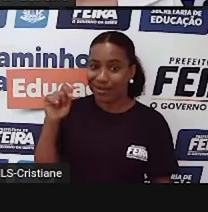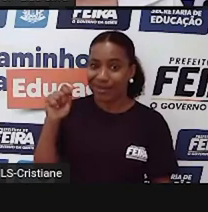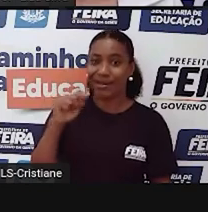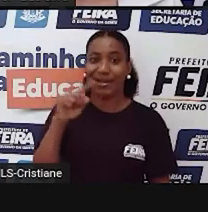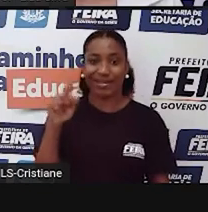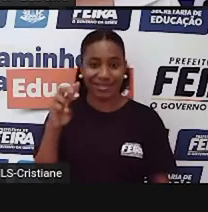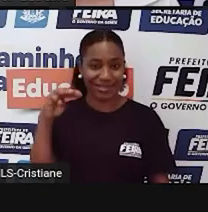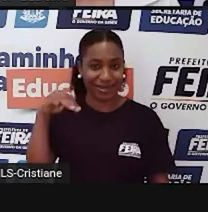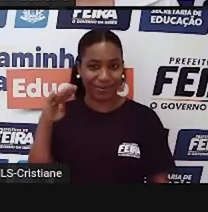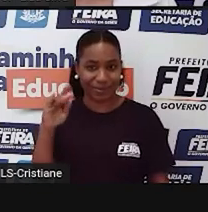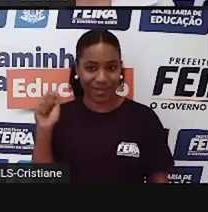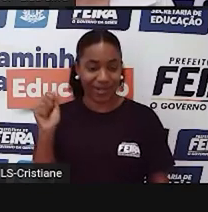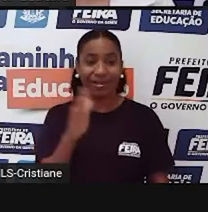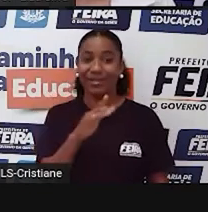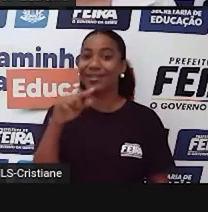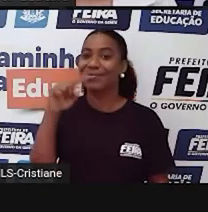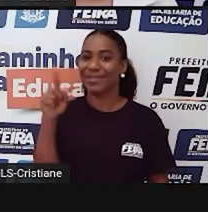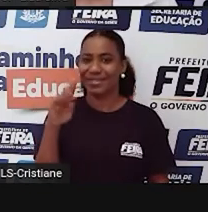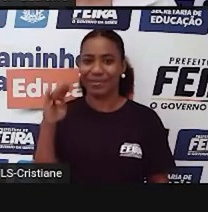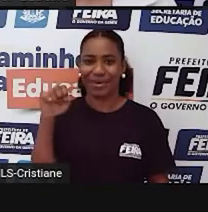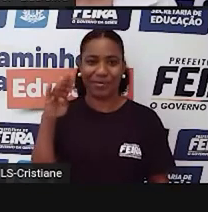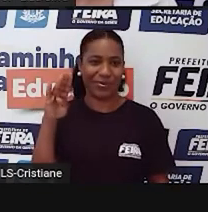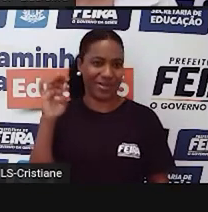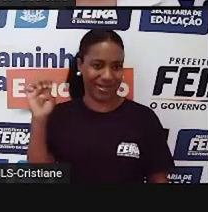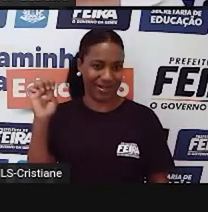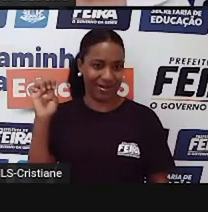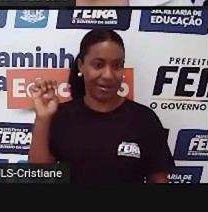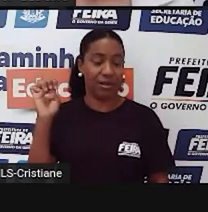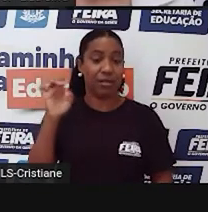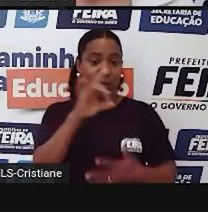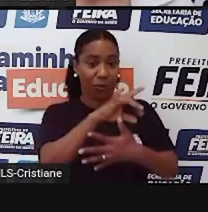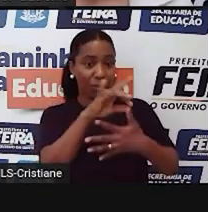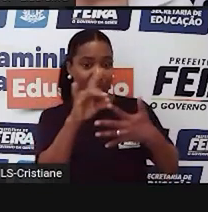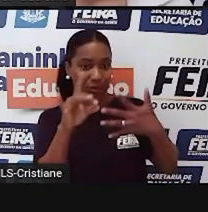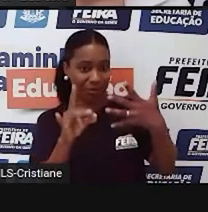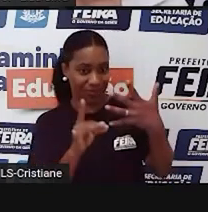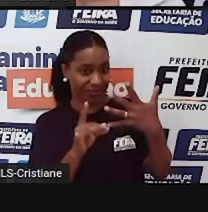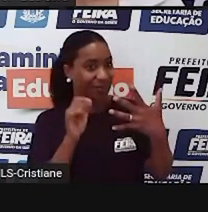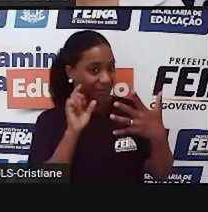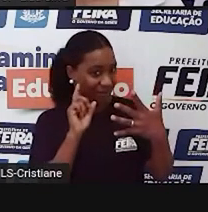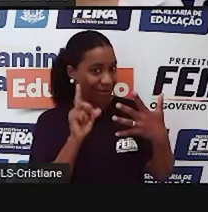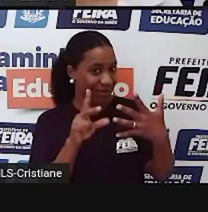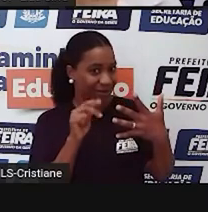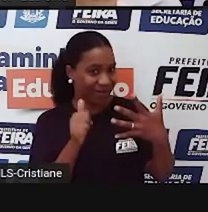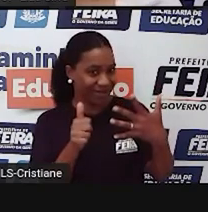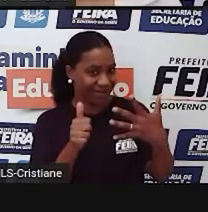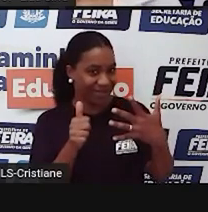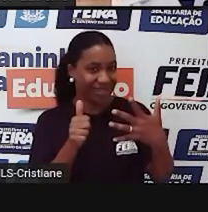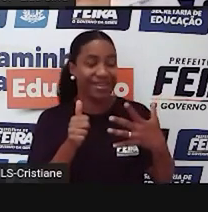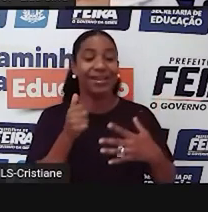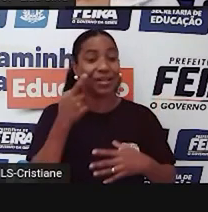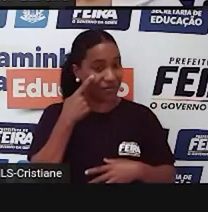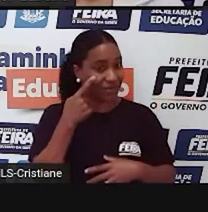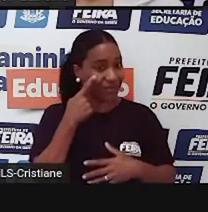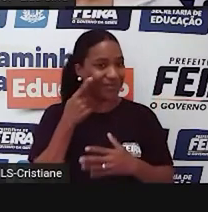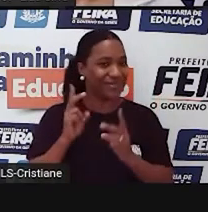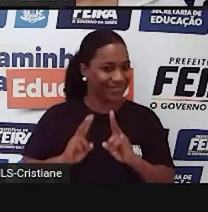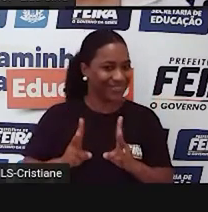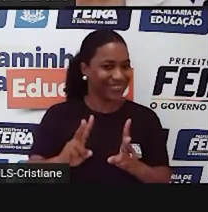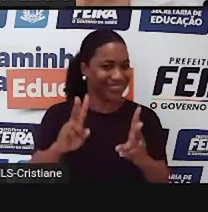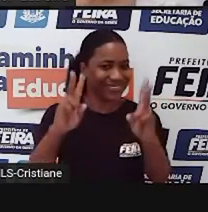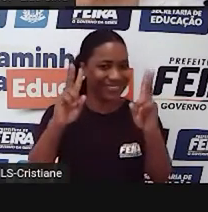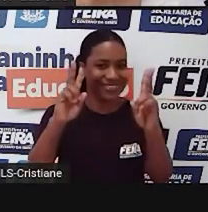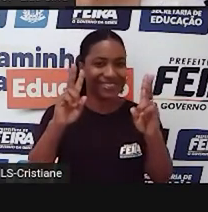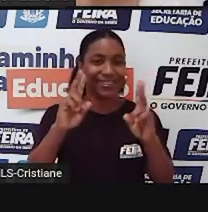E quanto